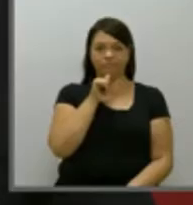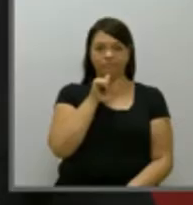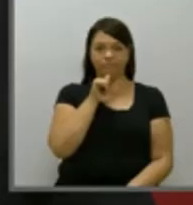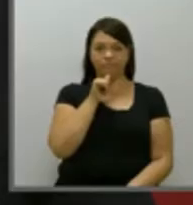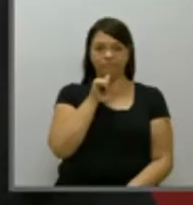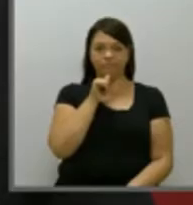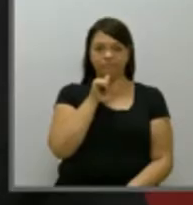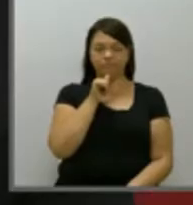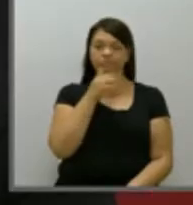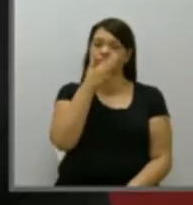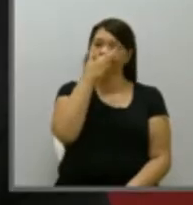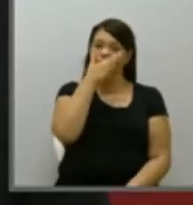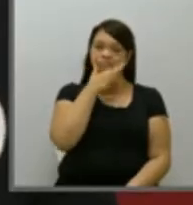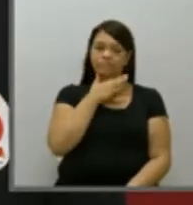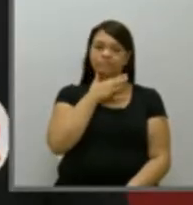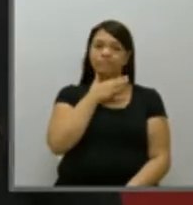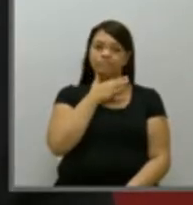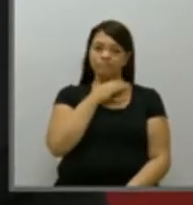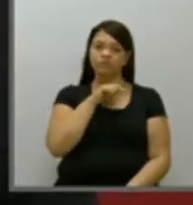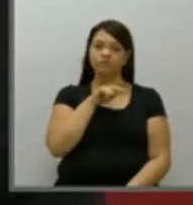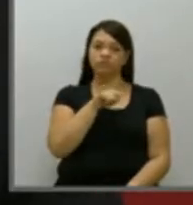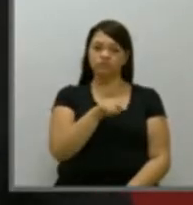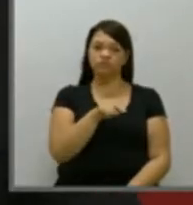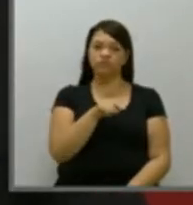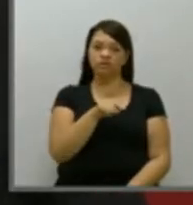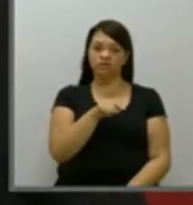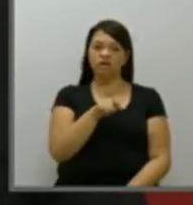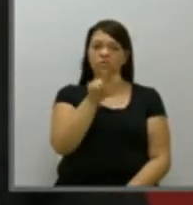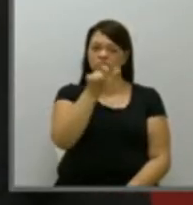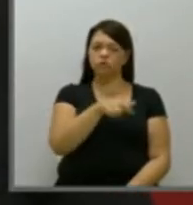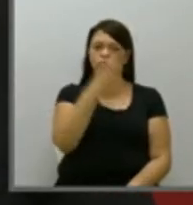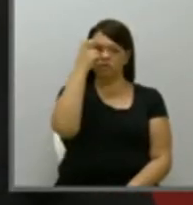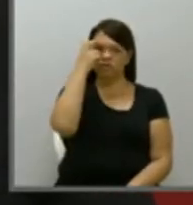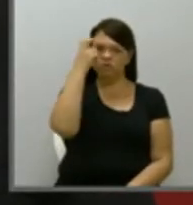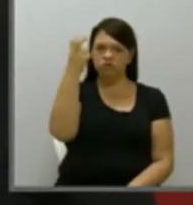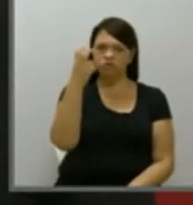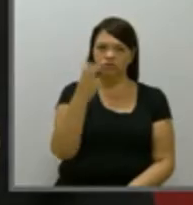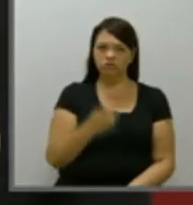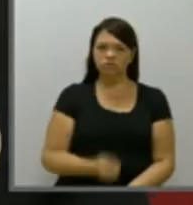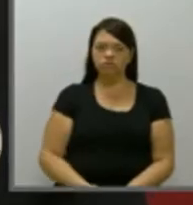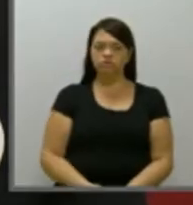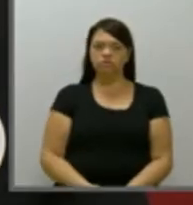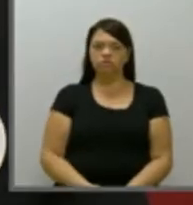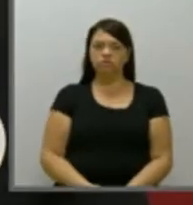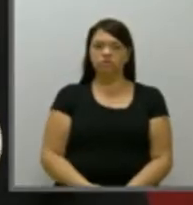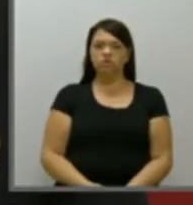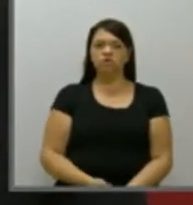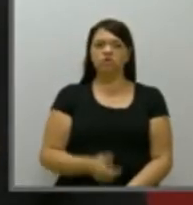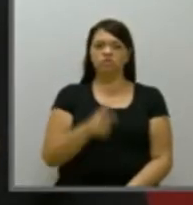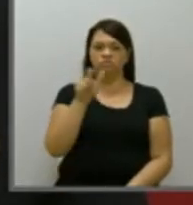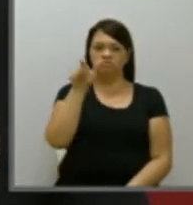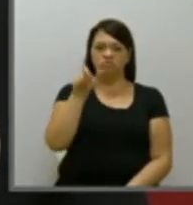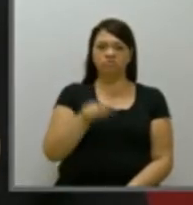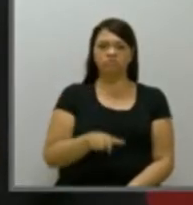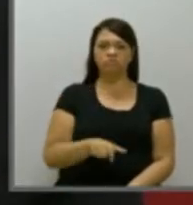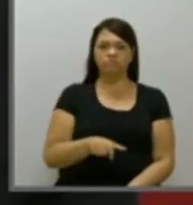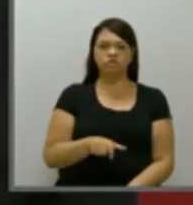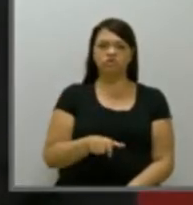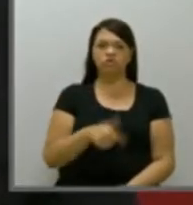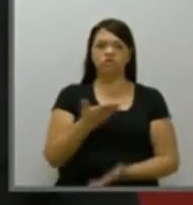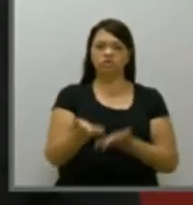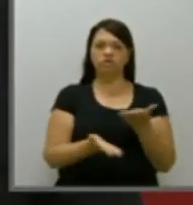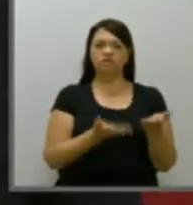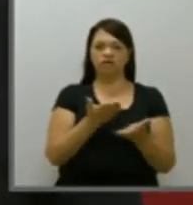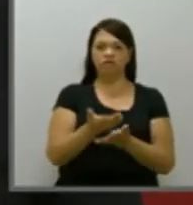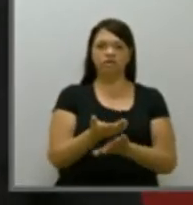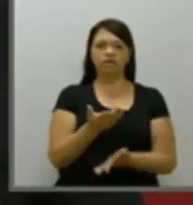Eu acho que você, como é uma pessoa inteligente e uma pessoa que todos aqui querem tratar com o